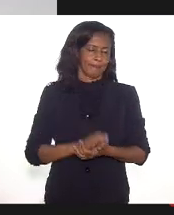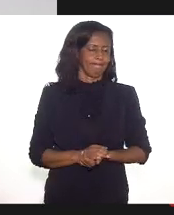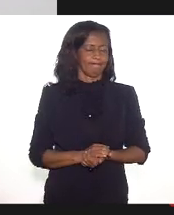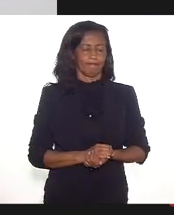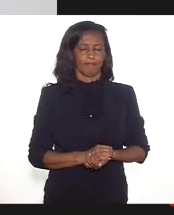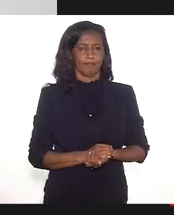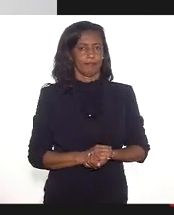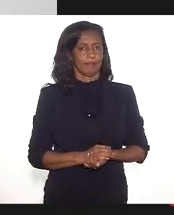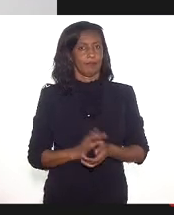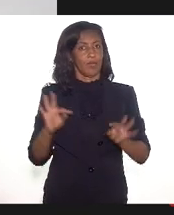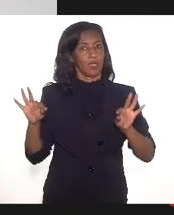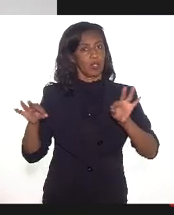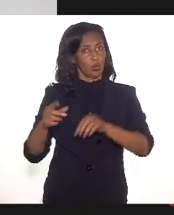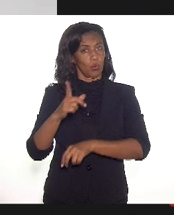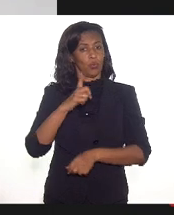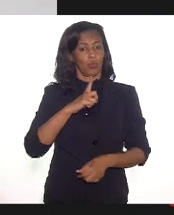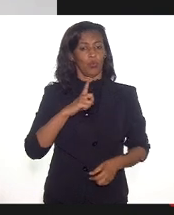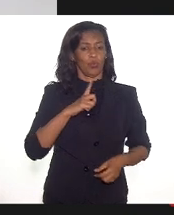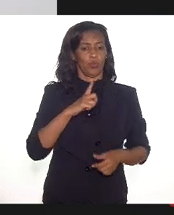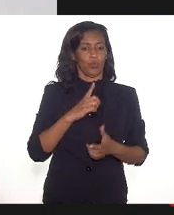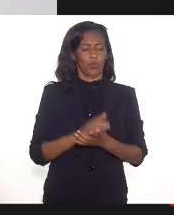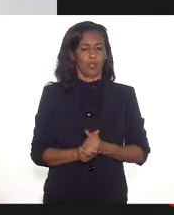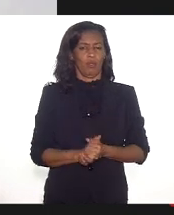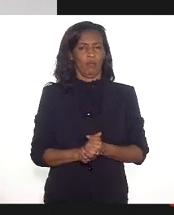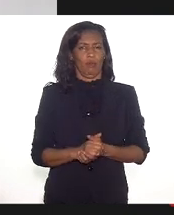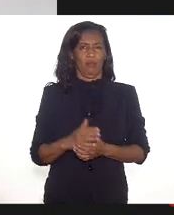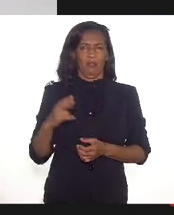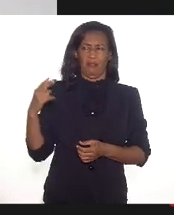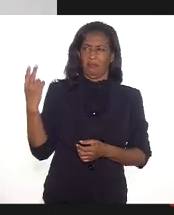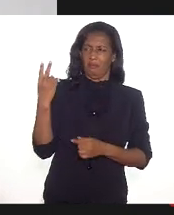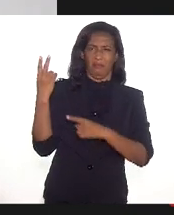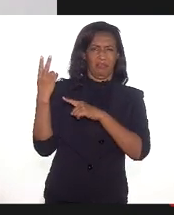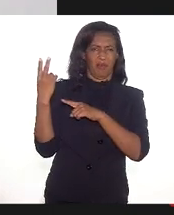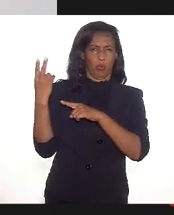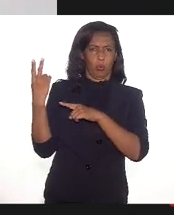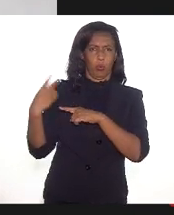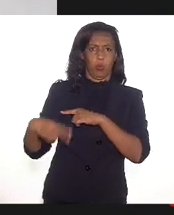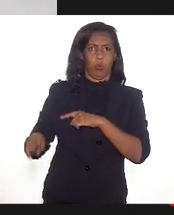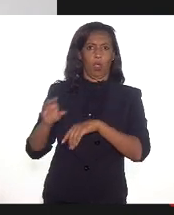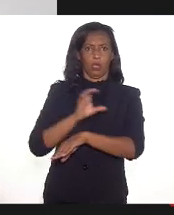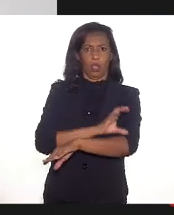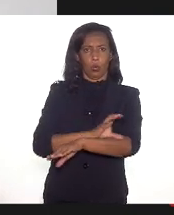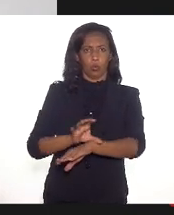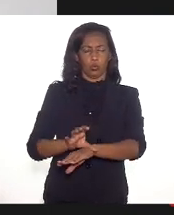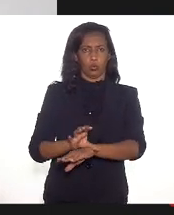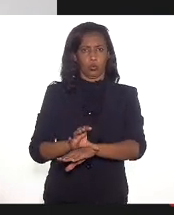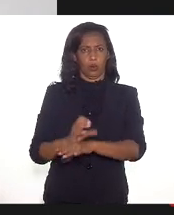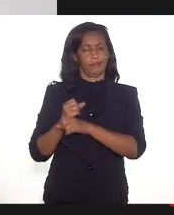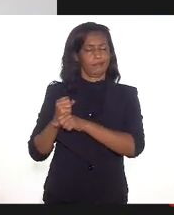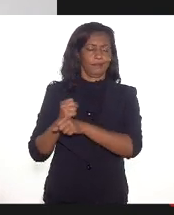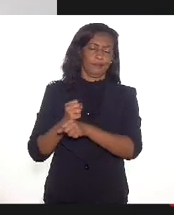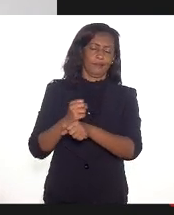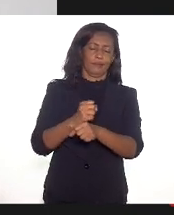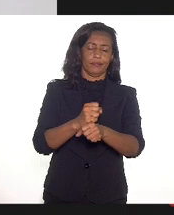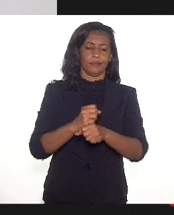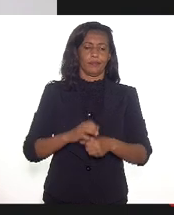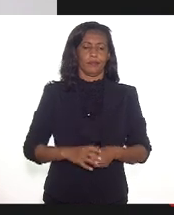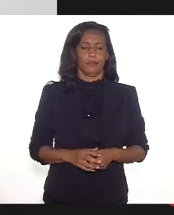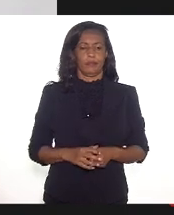e tudo isso tem a ver com, claro, uma desvalorização geral da cultura nos últimos anos e que foi